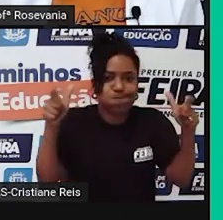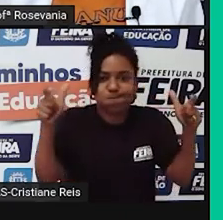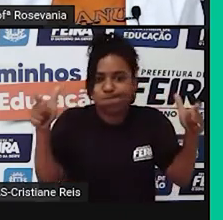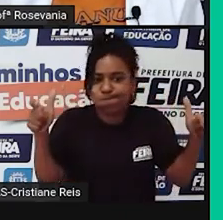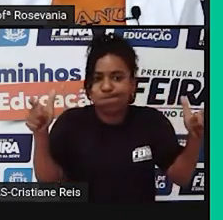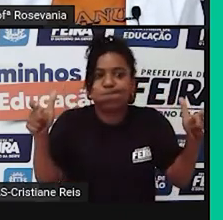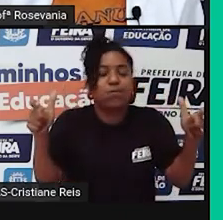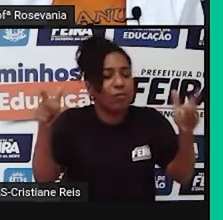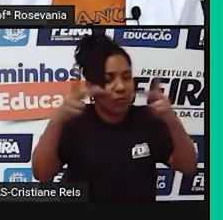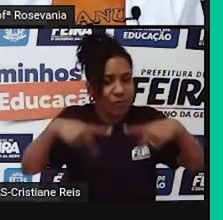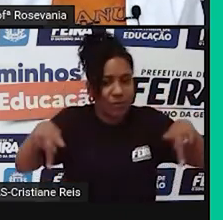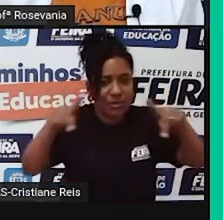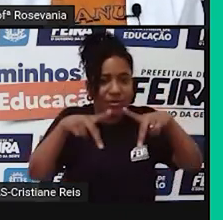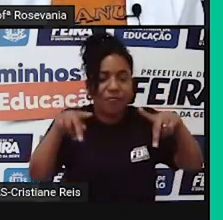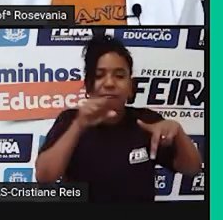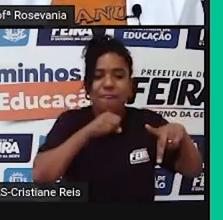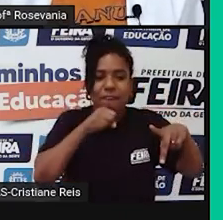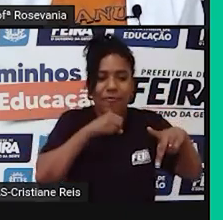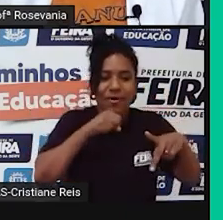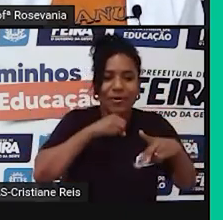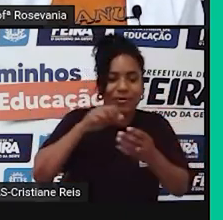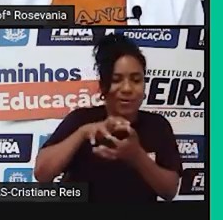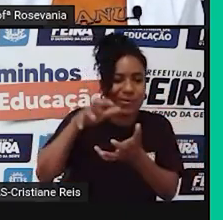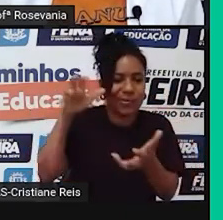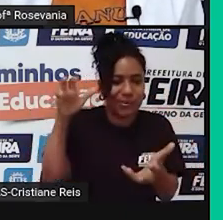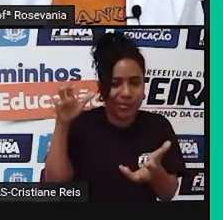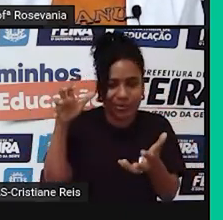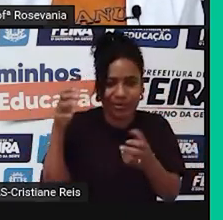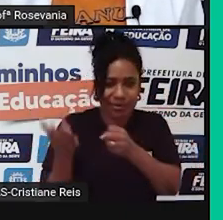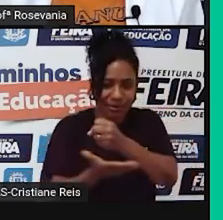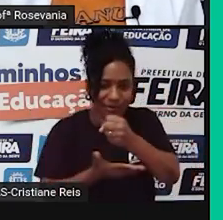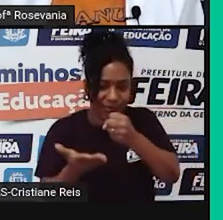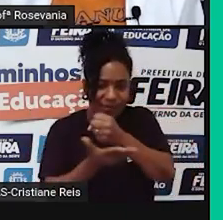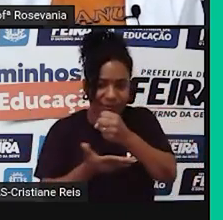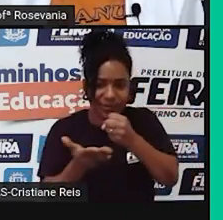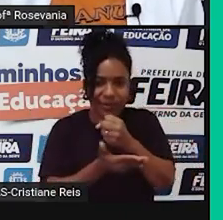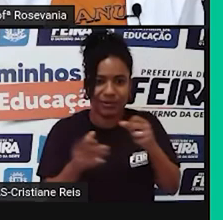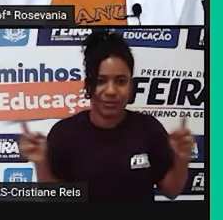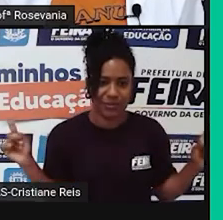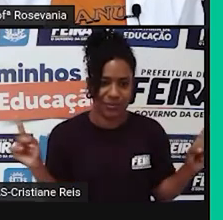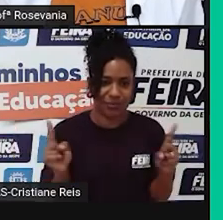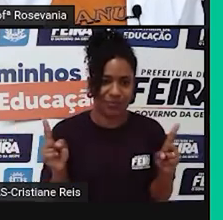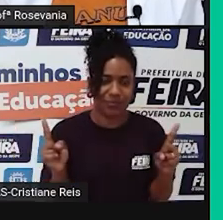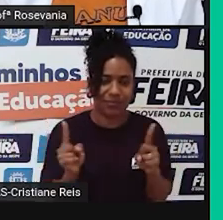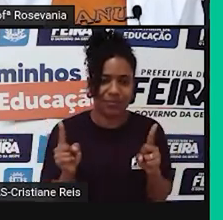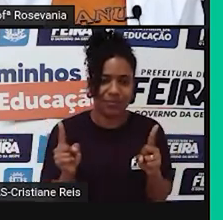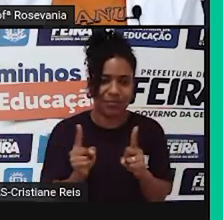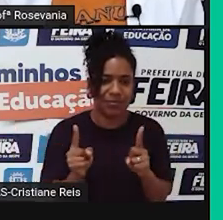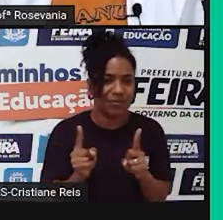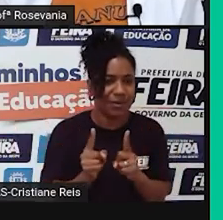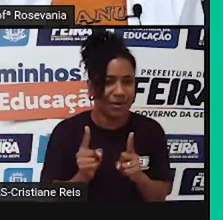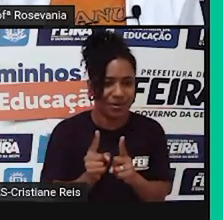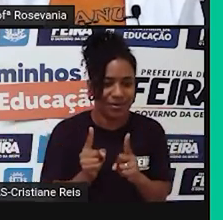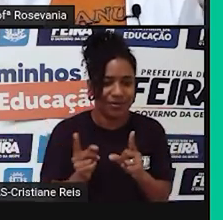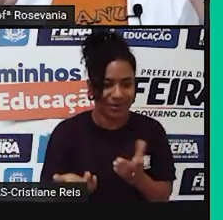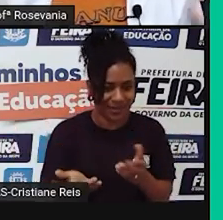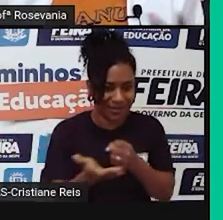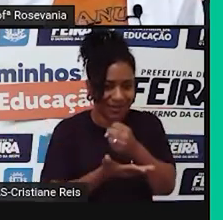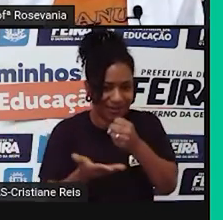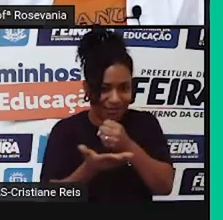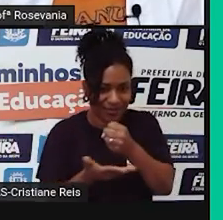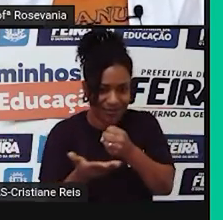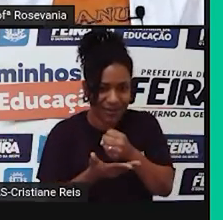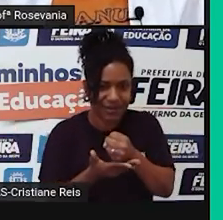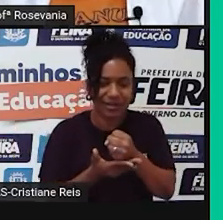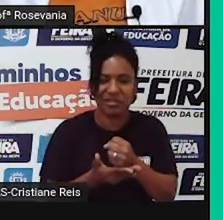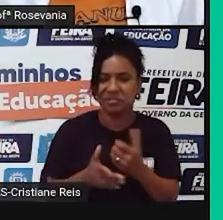população, ela vai envelhecer, e percebam que a base aqui, cada vez que passa, começa a funilar mais, mas isso aí, Pró,